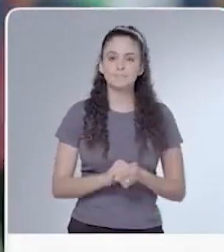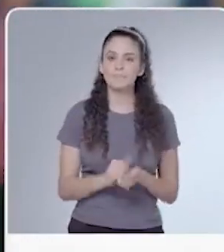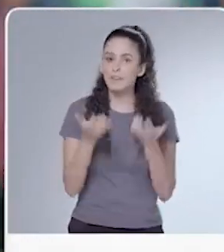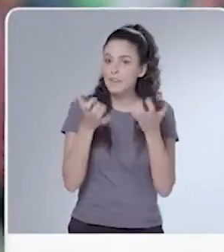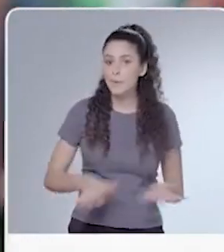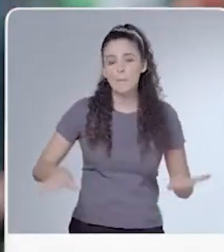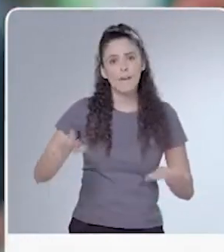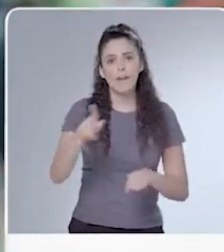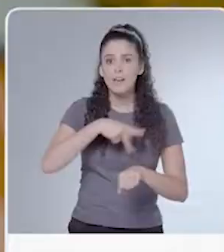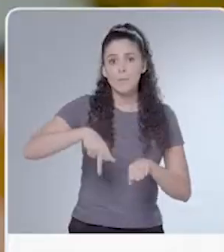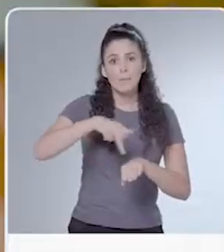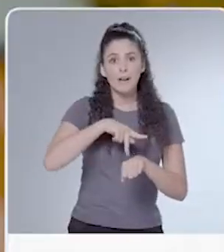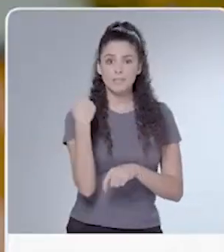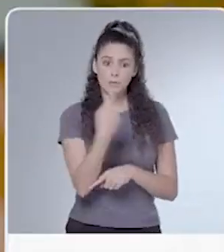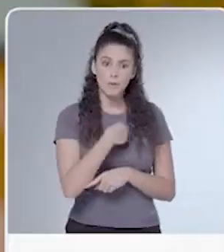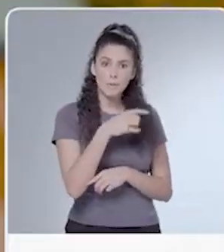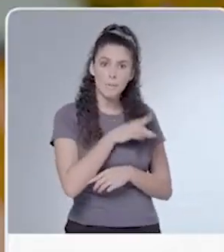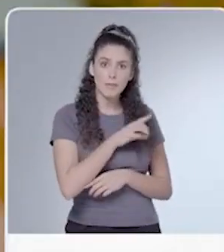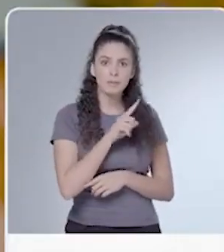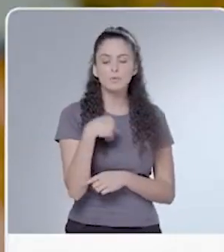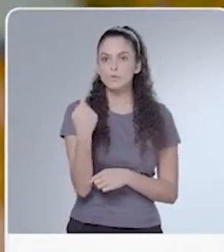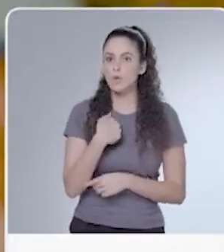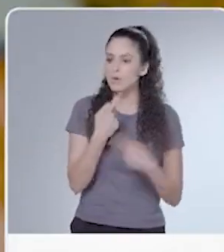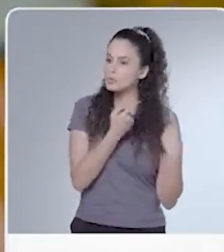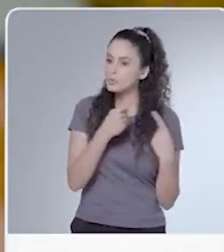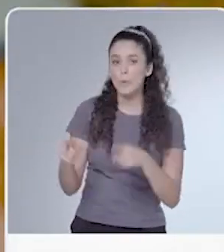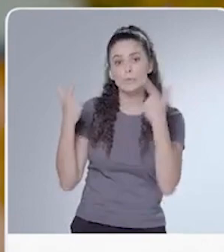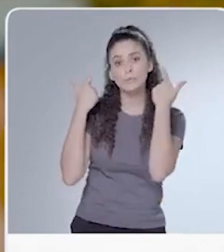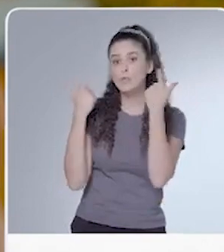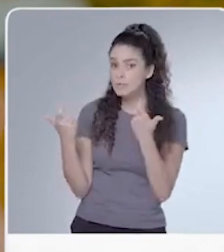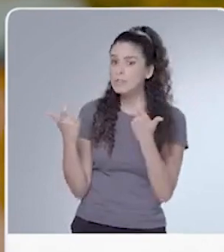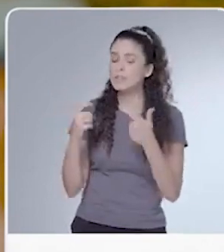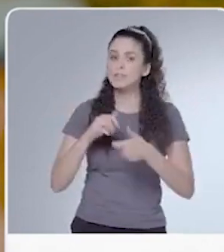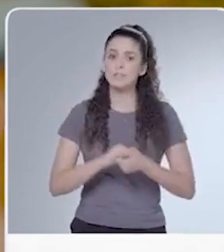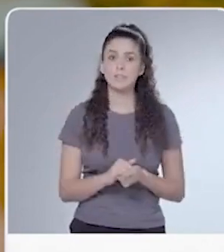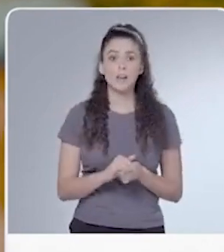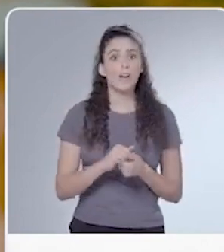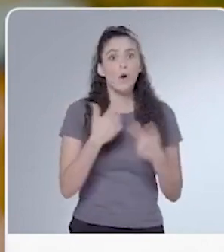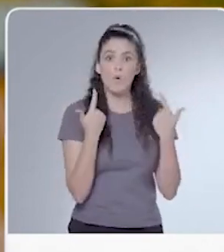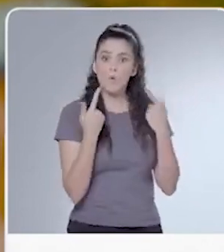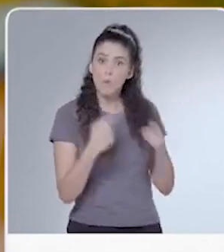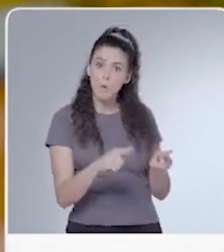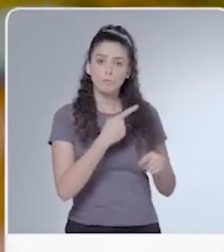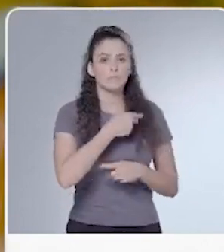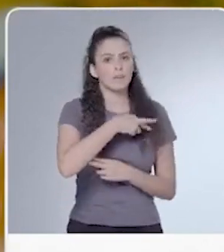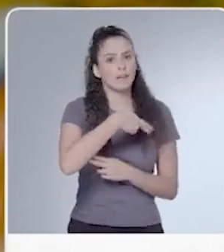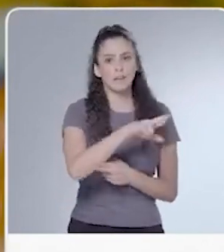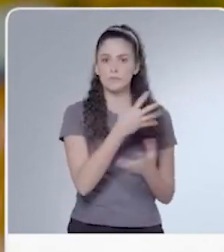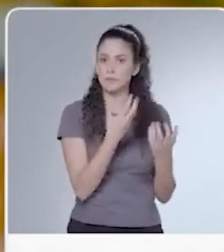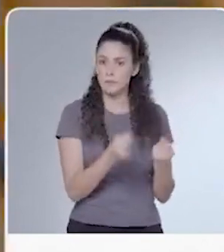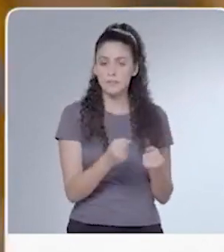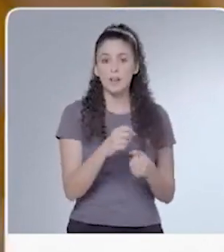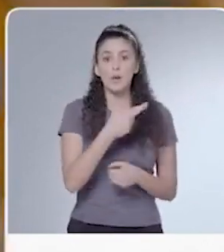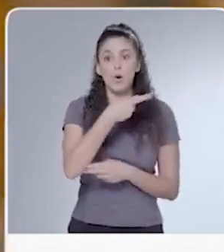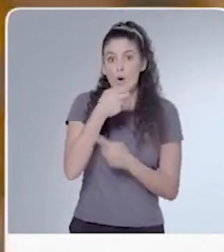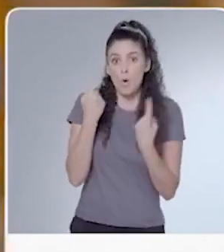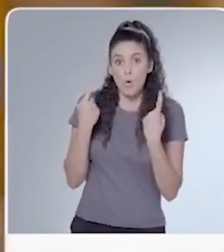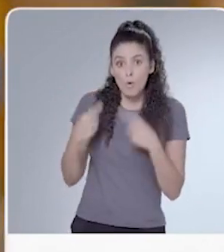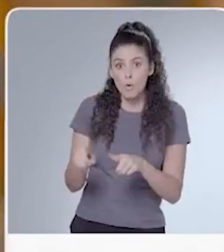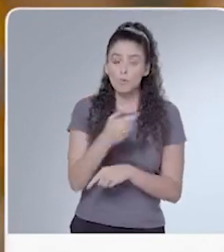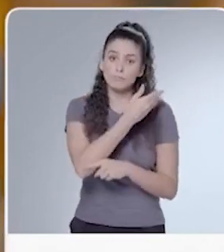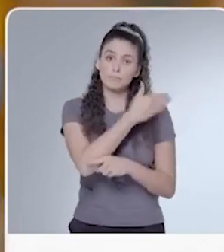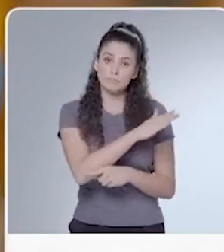onde as pessoas tenham medo. A gente tem que se posicionar contra essa violência, contra a intolerância religiosa, contra o preconceito. O que a gente